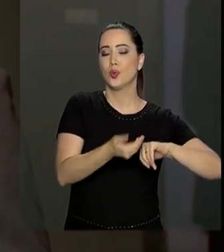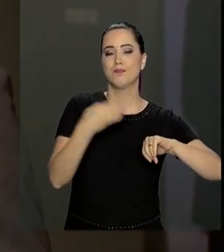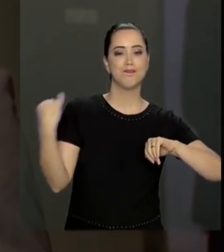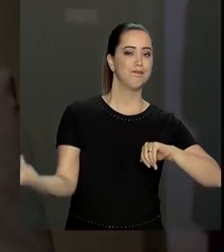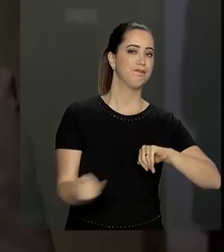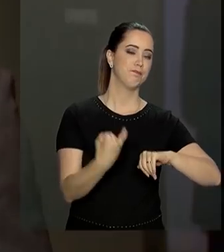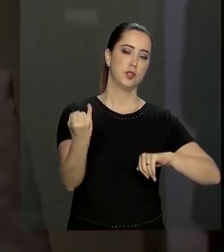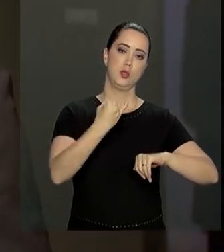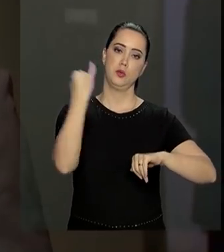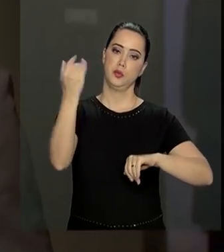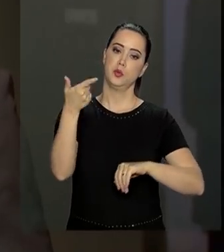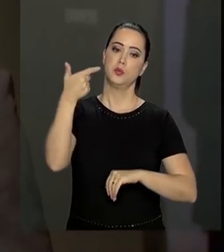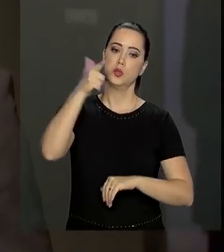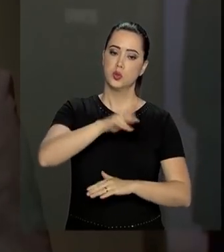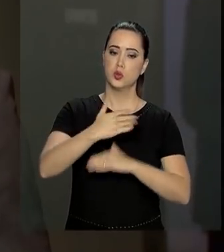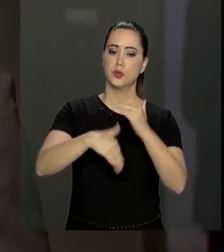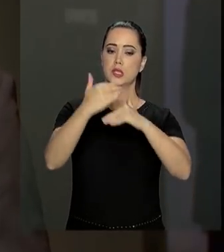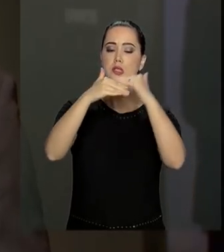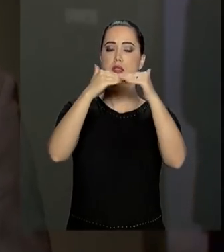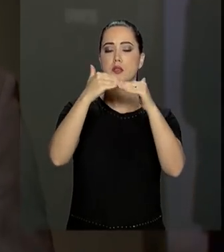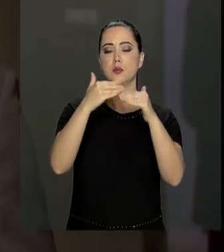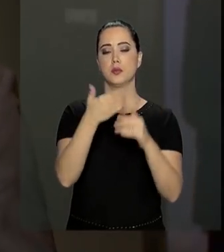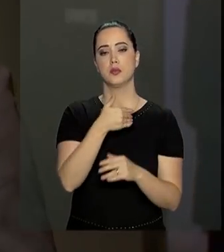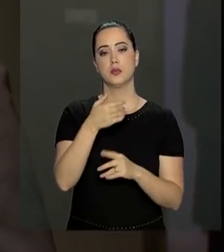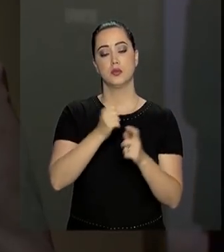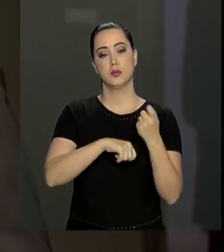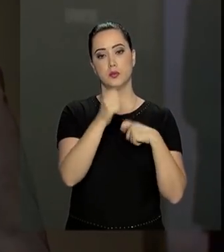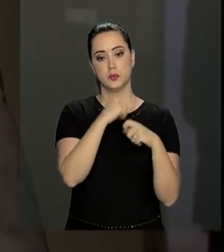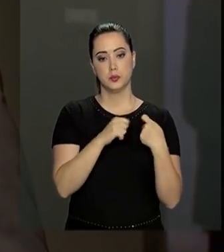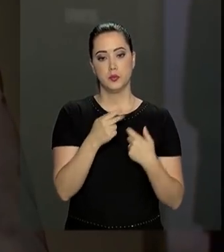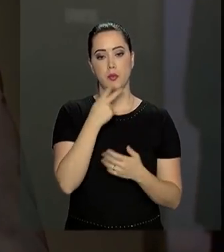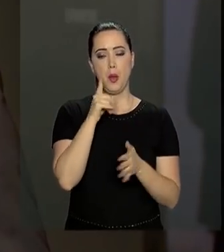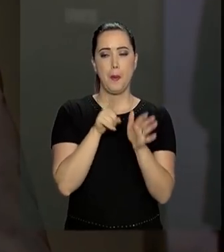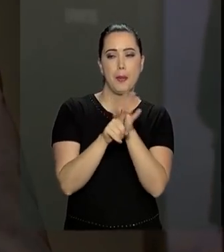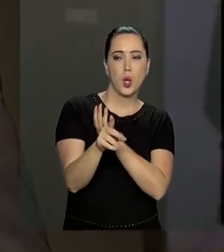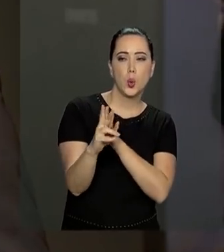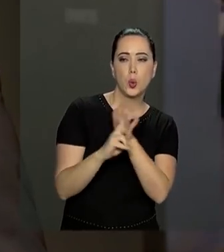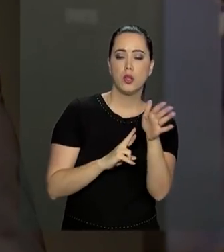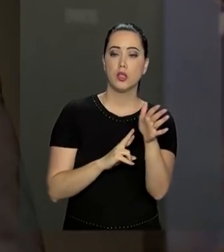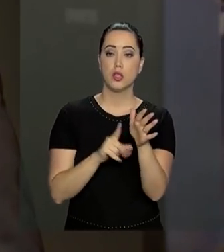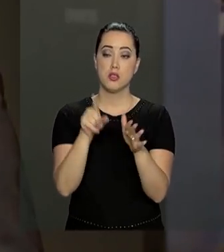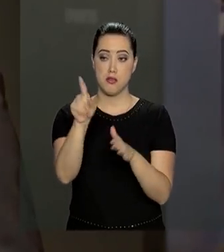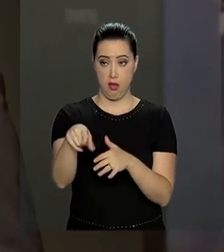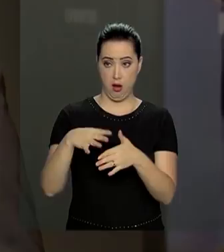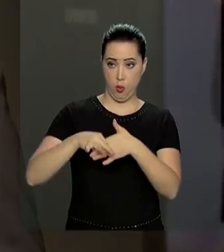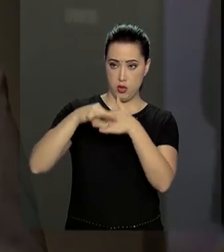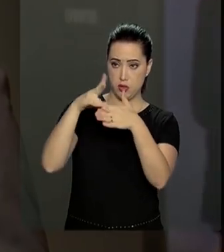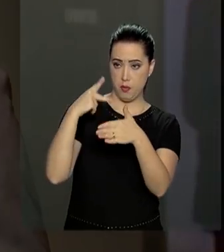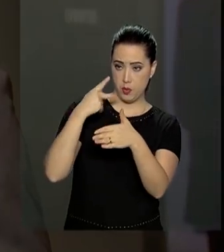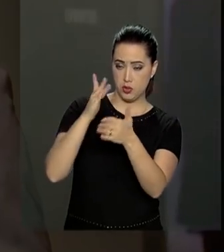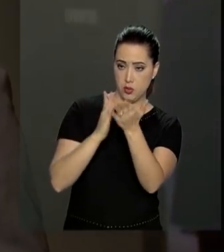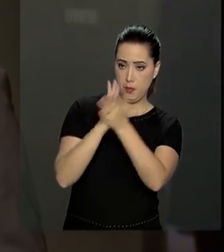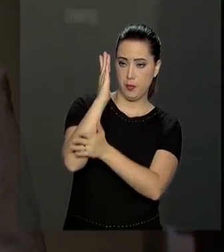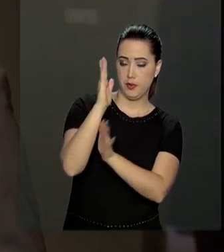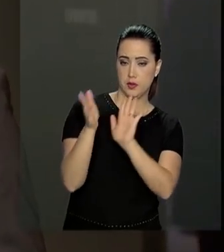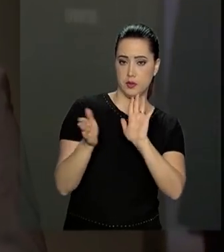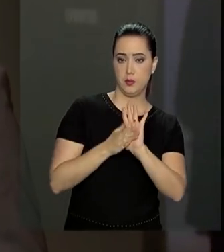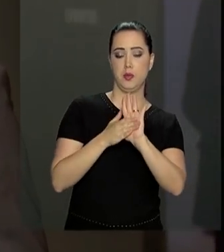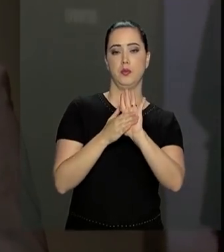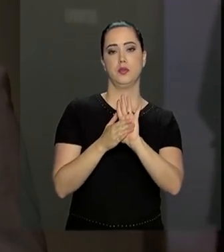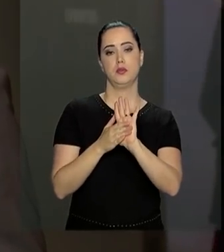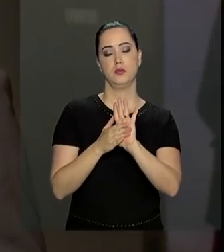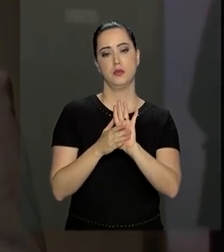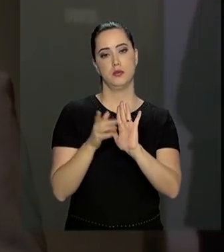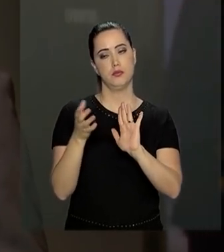fundamental para a retomada do crescimento econômico. questionado se ele seria o líder político para a aprovação da proposta,